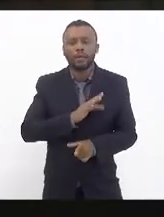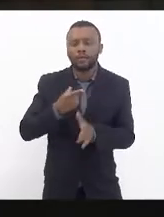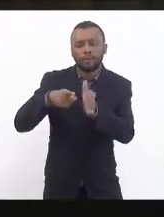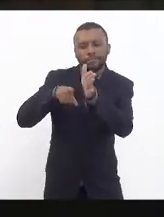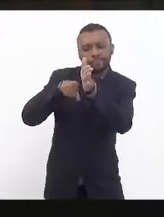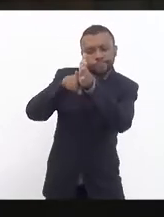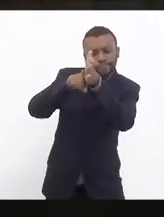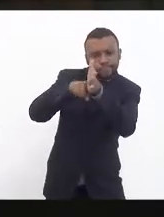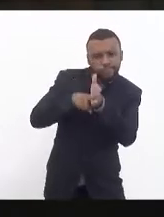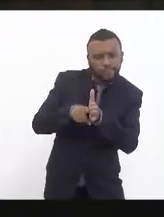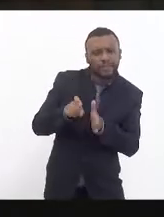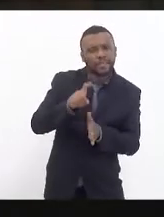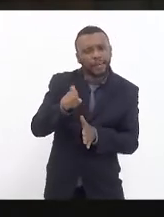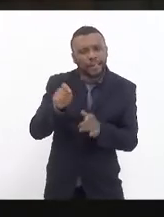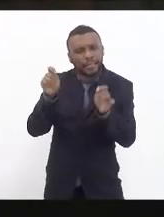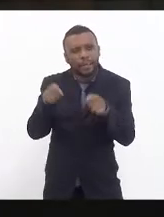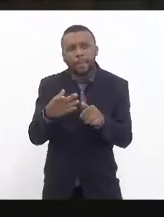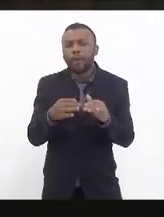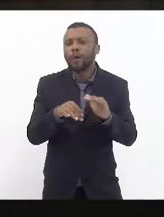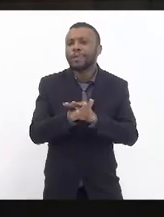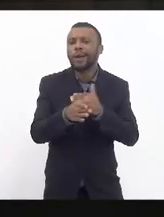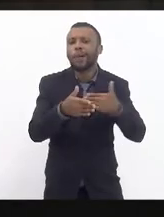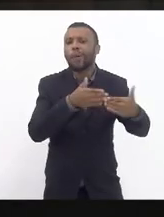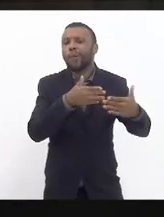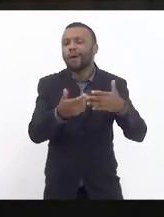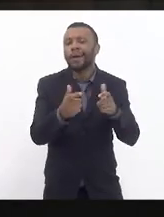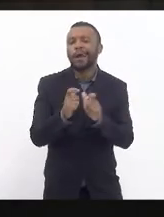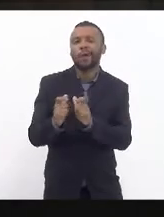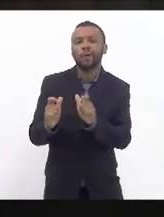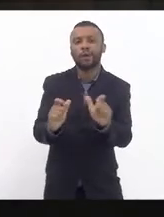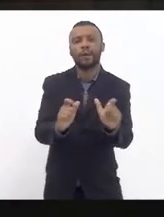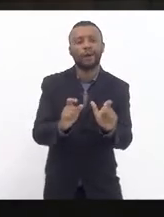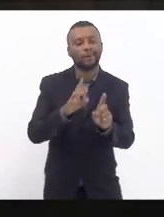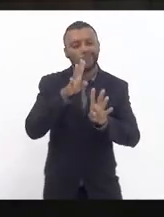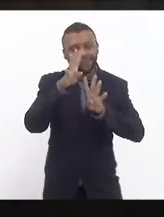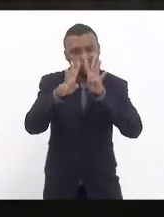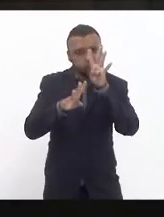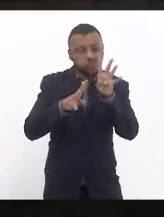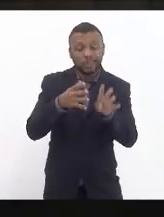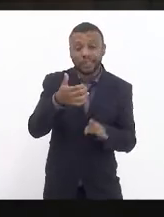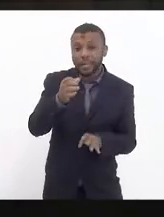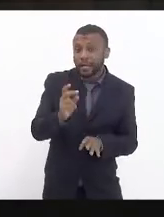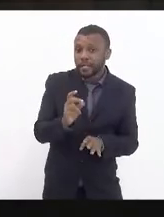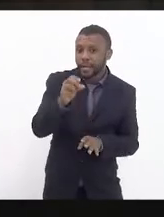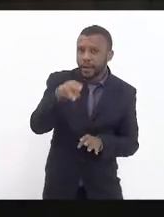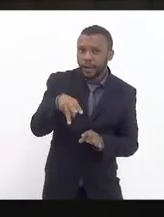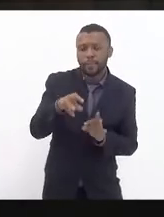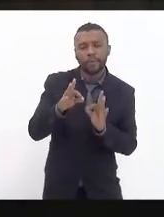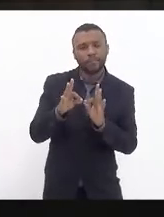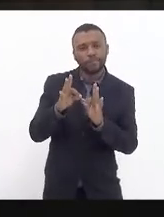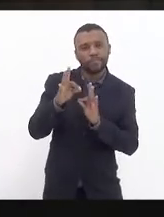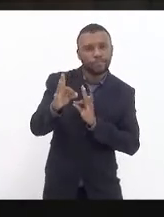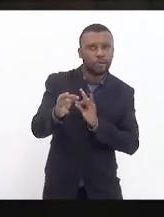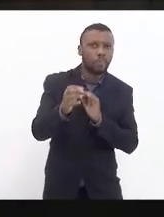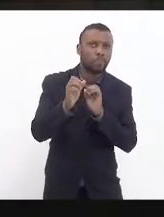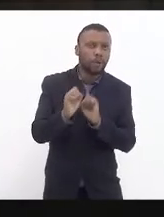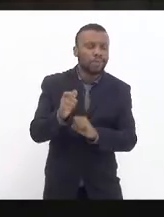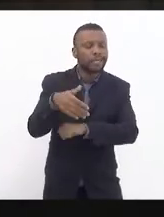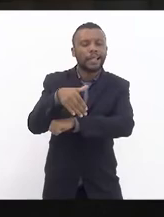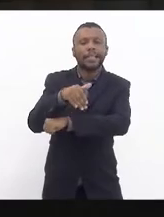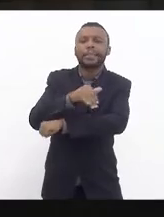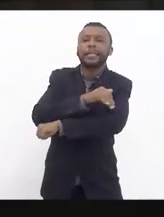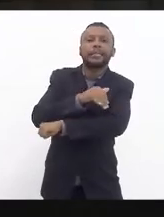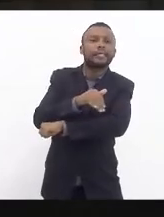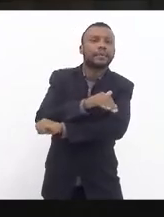guardar tia Jô em qualquer lugar 10 quilômetros de cabo em dois meses não pode ser no ferro velho da esquina não verdade